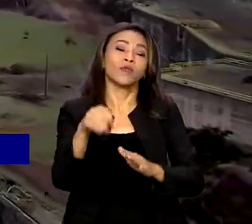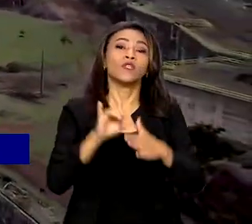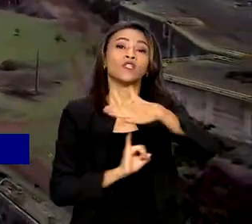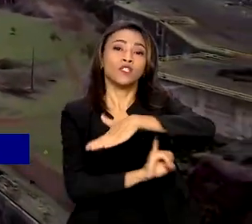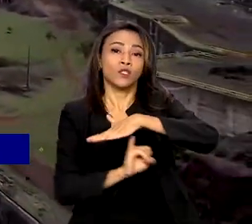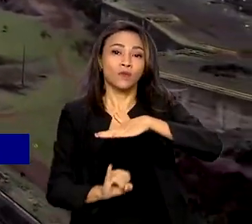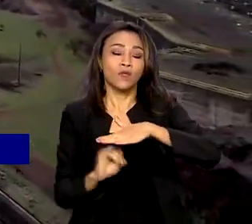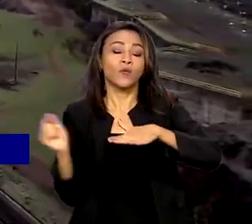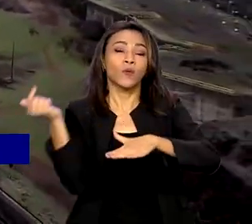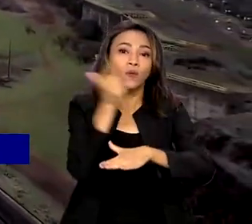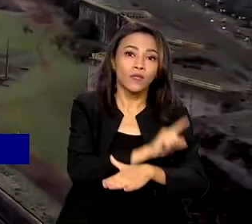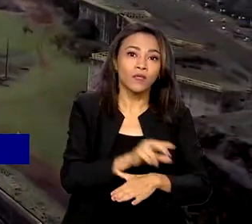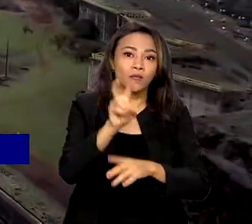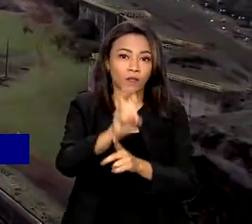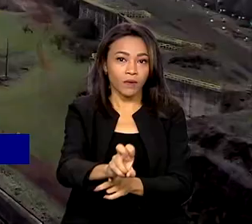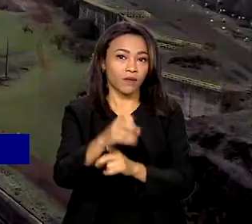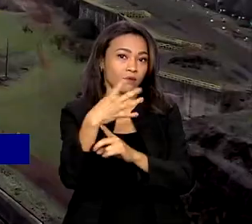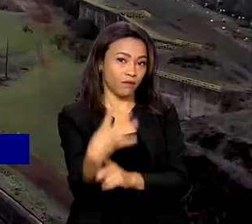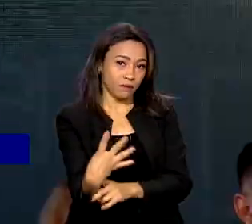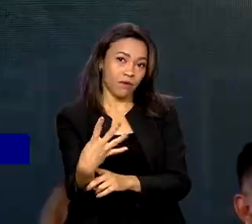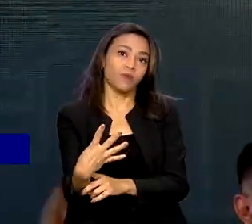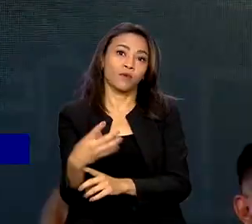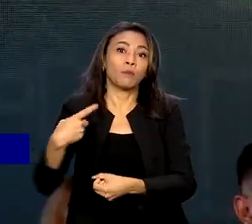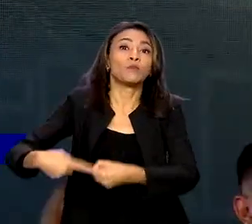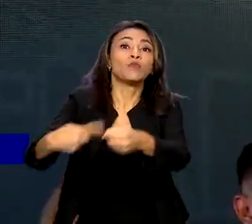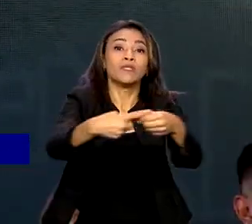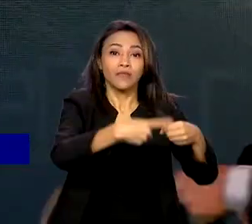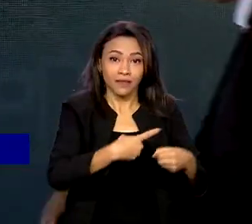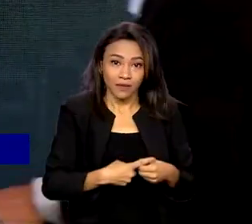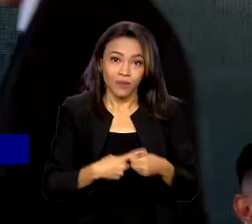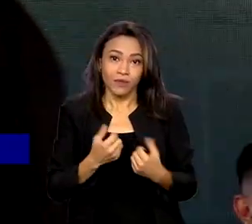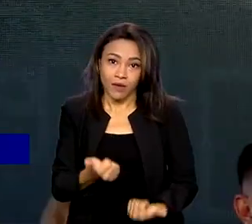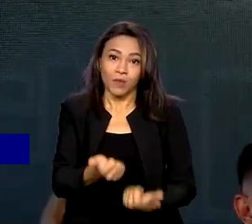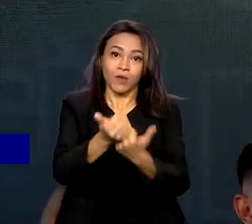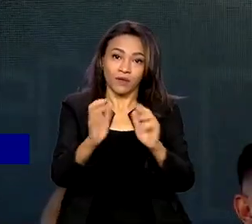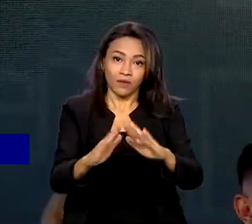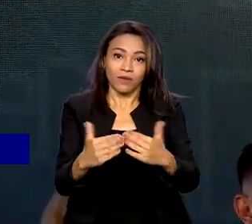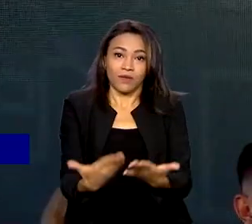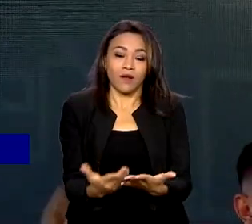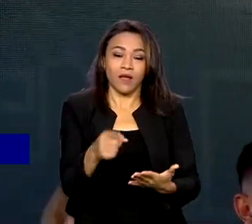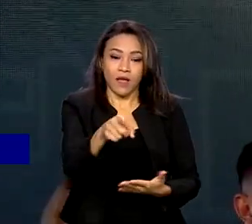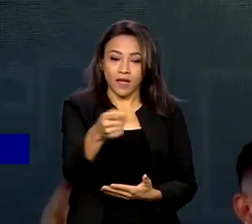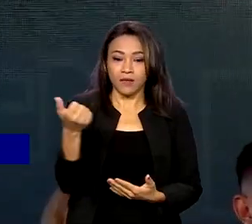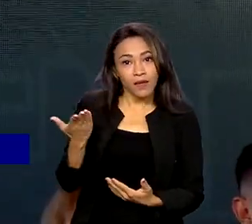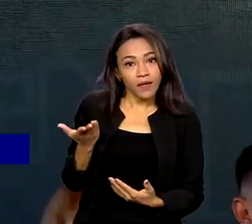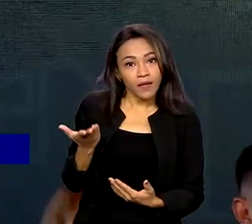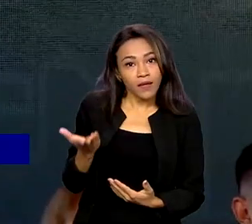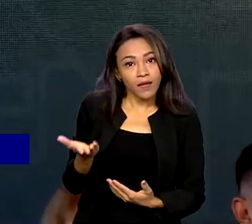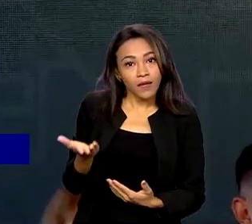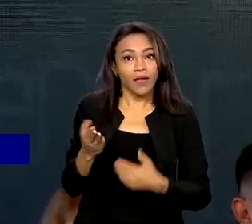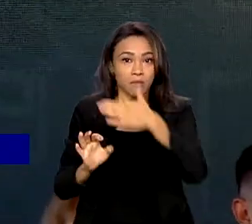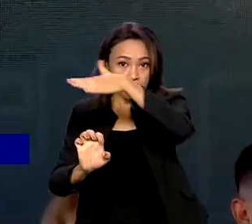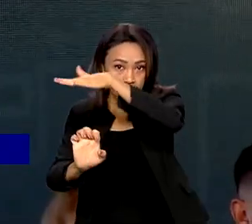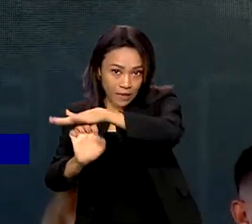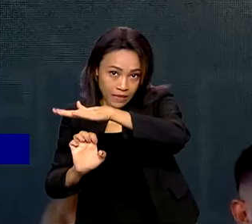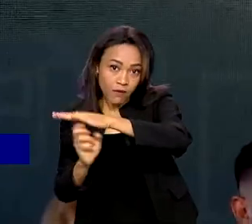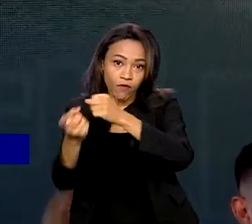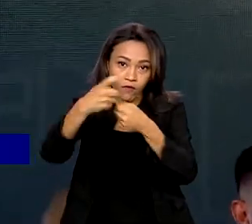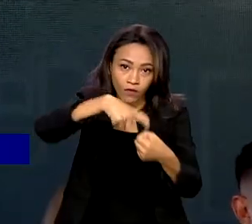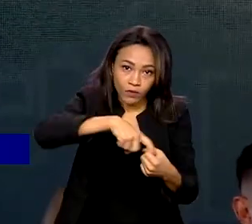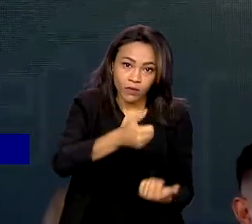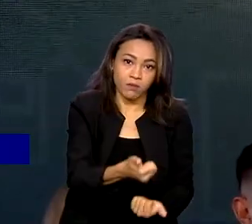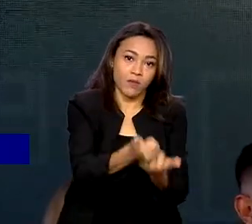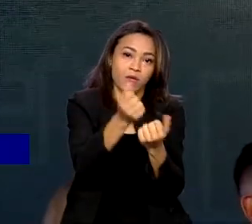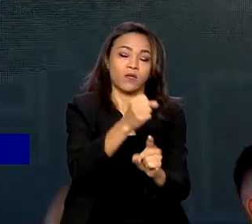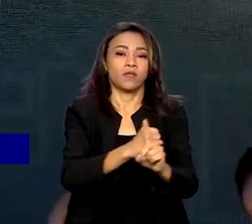54 municípios paranaenses. A Itaipu volta a ter compromisso com a sociedade, com o meio que ela vive